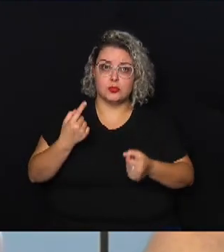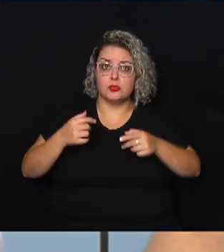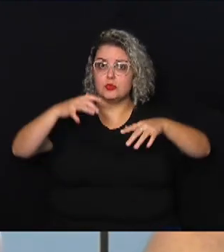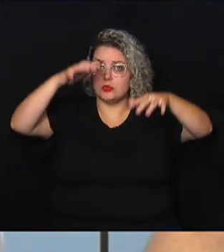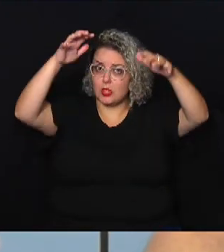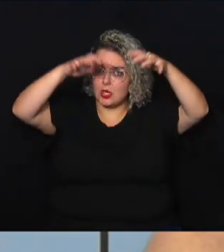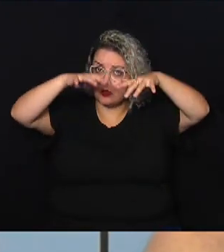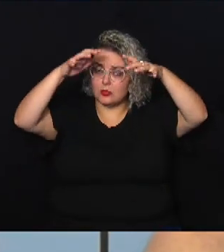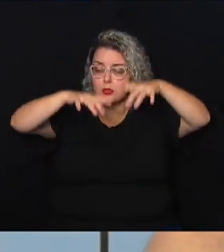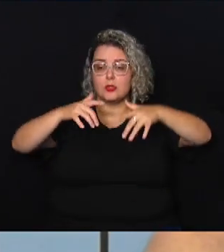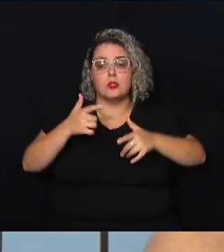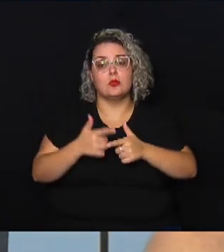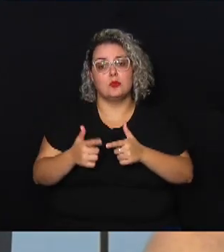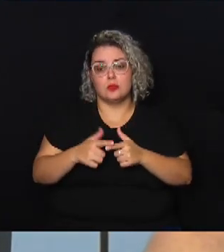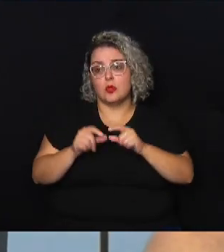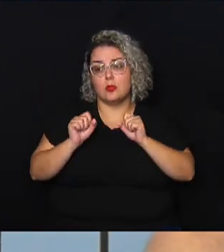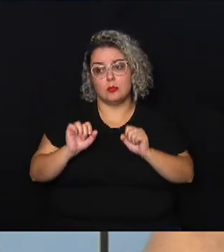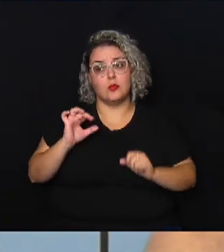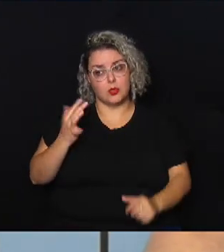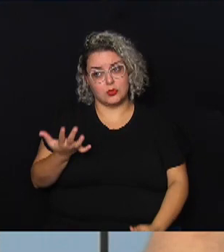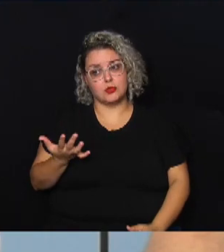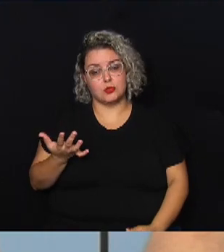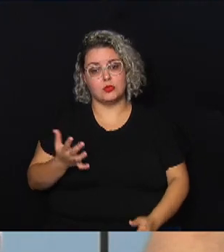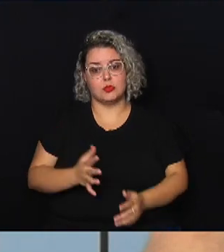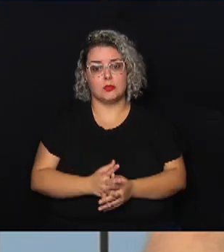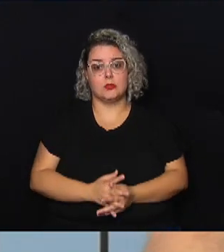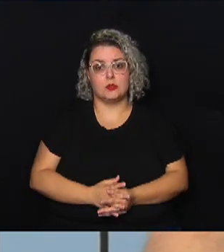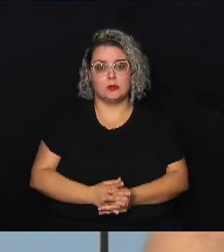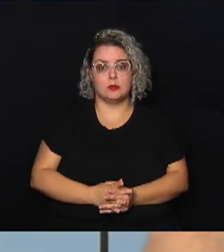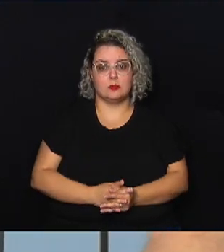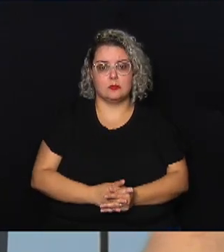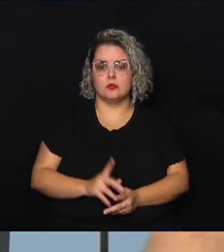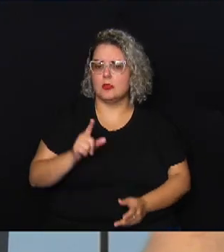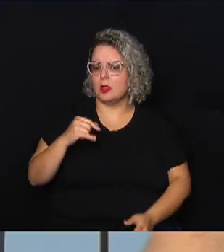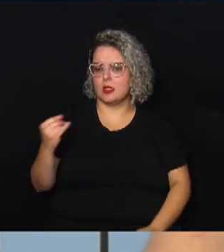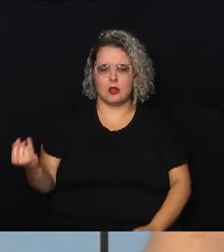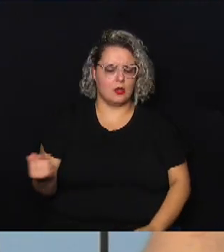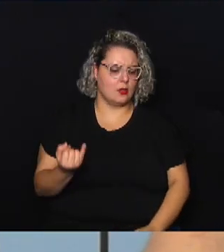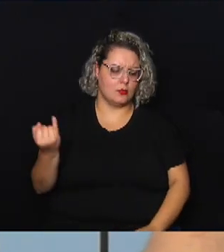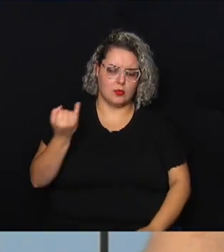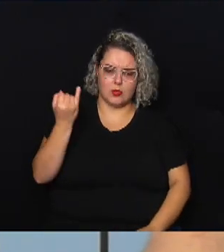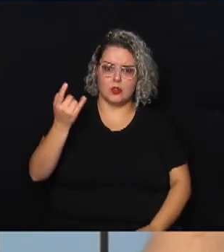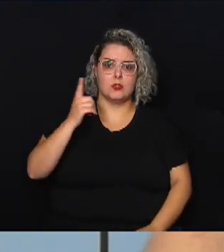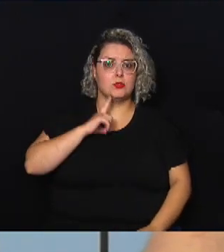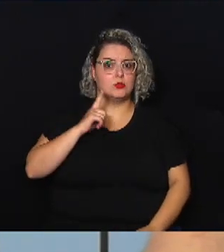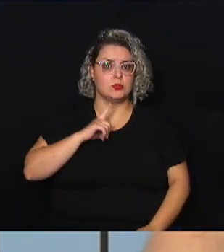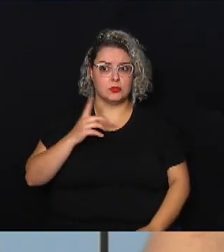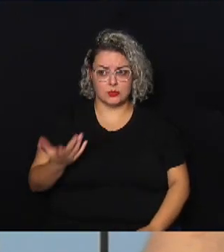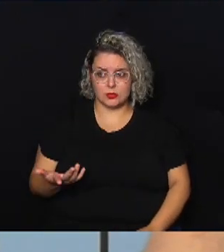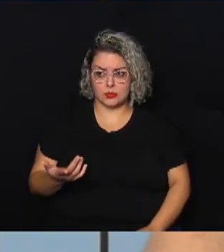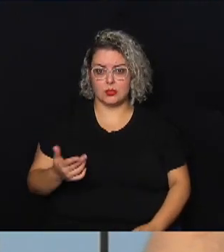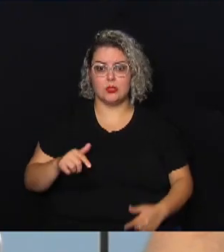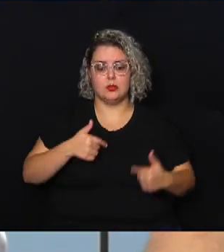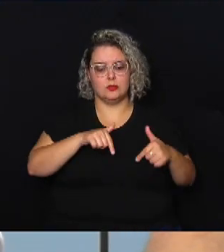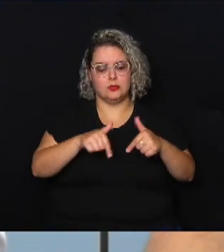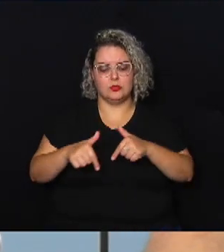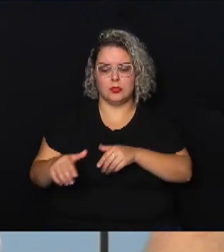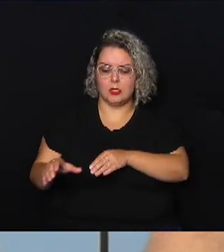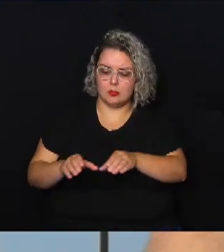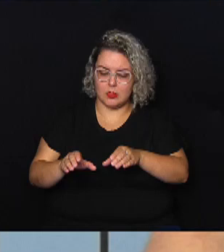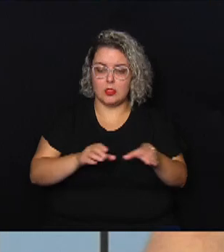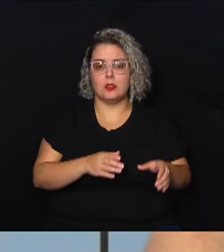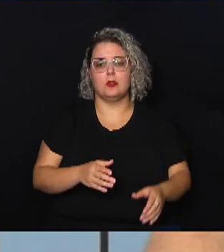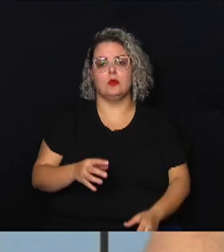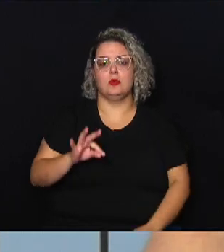né e alguns problemas ainda podem acontecer é essencial essencial que exista um trabalho coordenado o